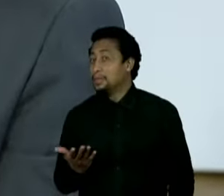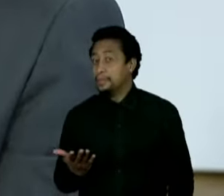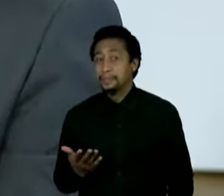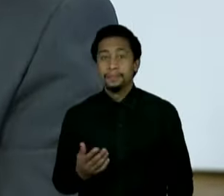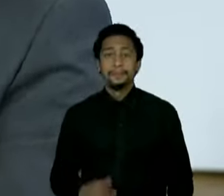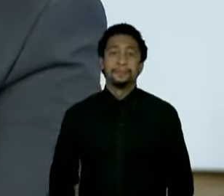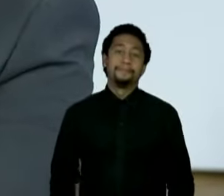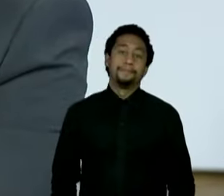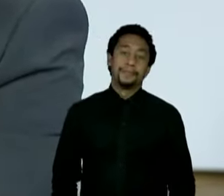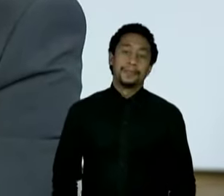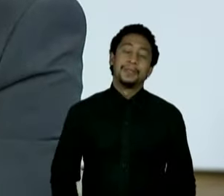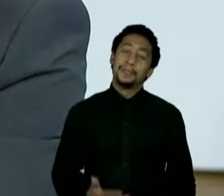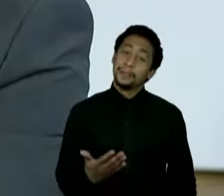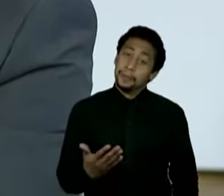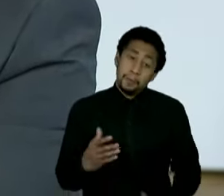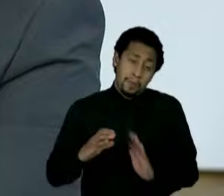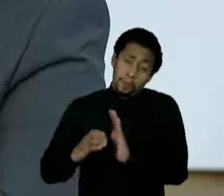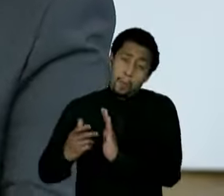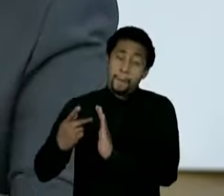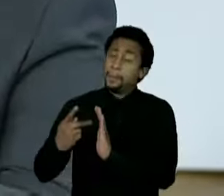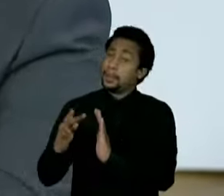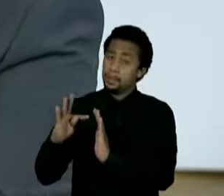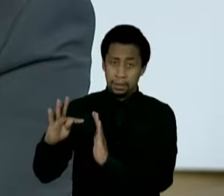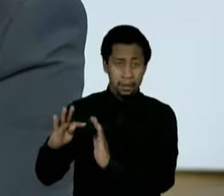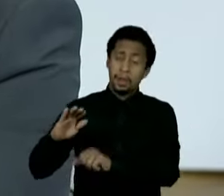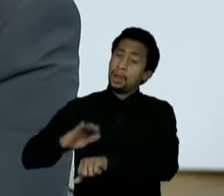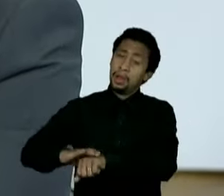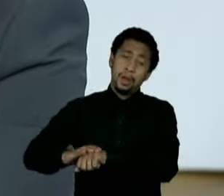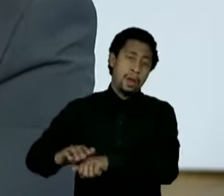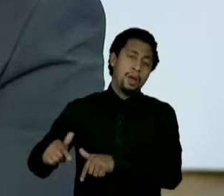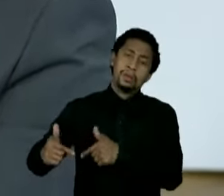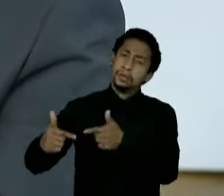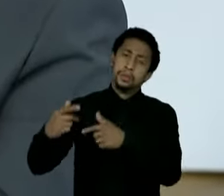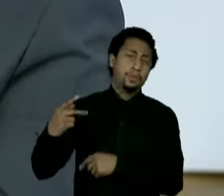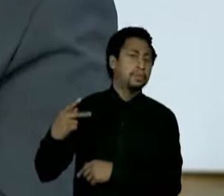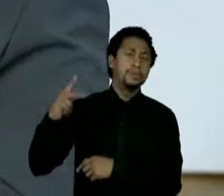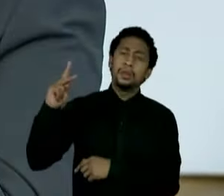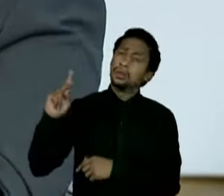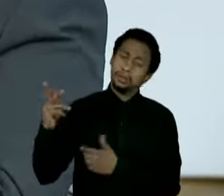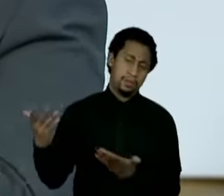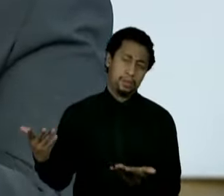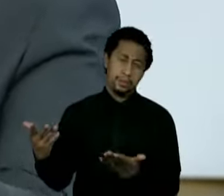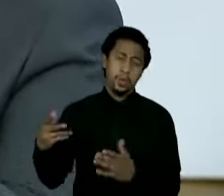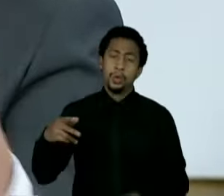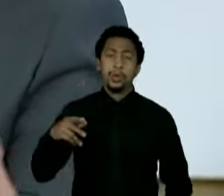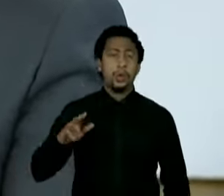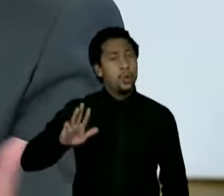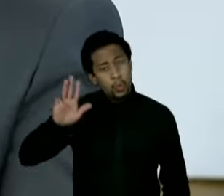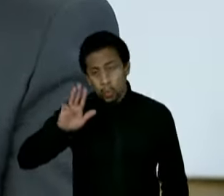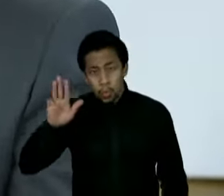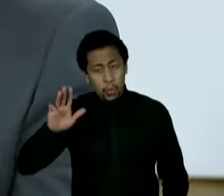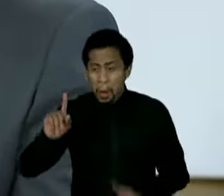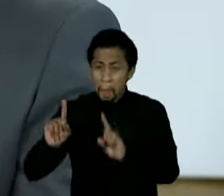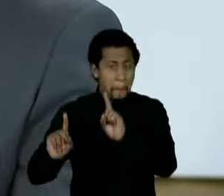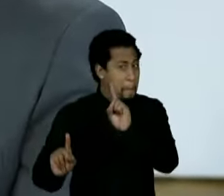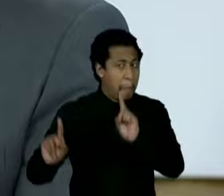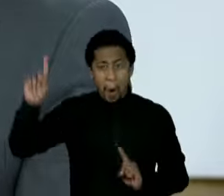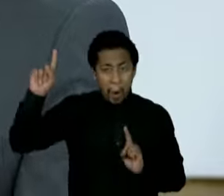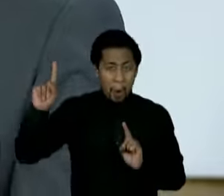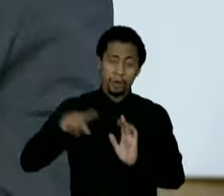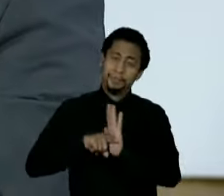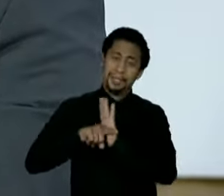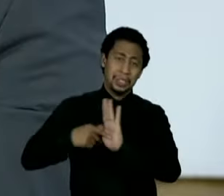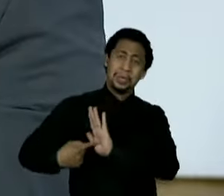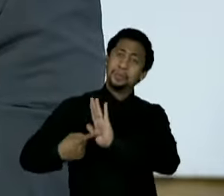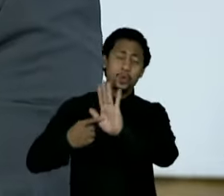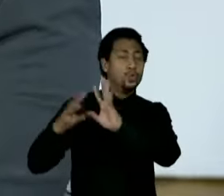o partido do candidato a presidente da República primeiro colocado em pesquisa. O Lula é um fenômeno eleitoral que todo mundo conhece